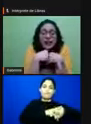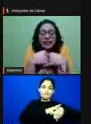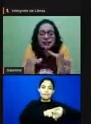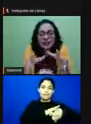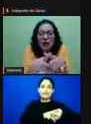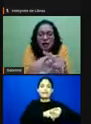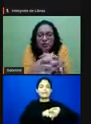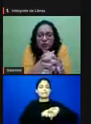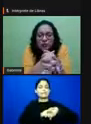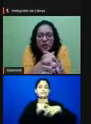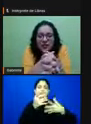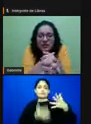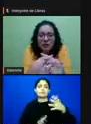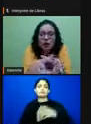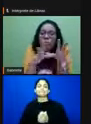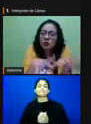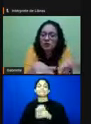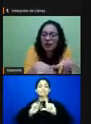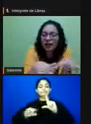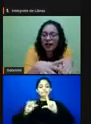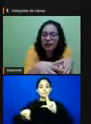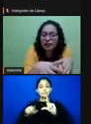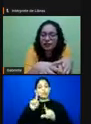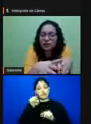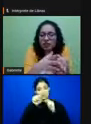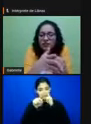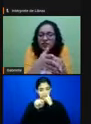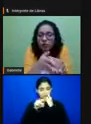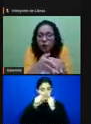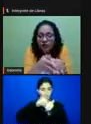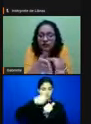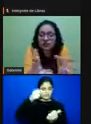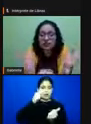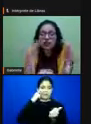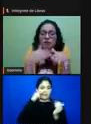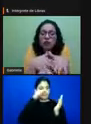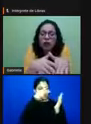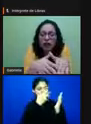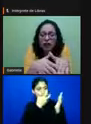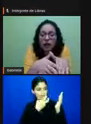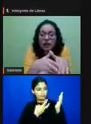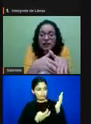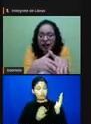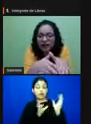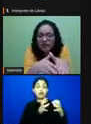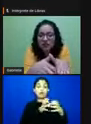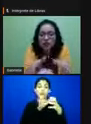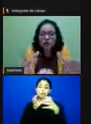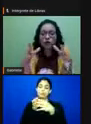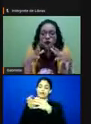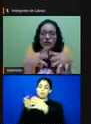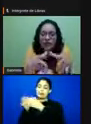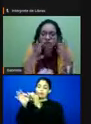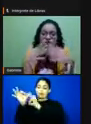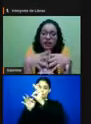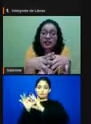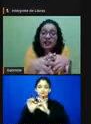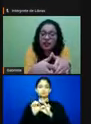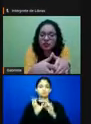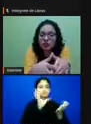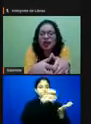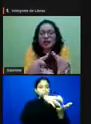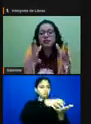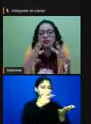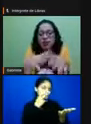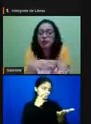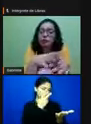né? Aqui nesse mapa, a gente consegue perceber que algumas dessas organizações são localizadas, né? A gente consegue, a gente tem